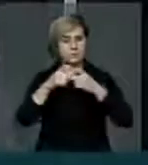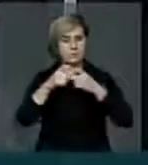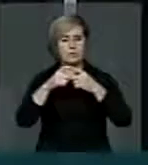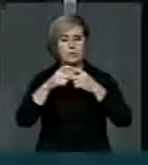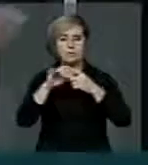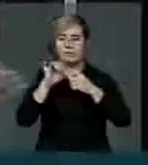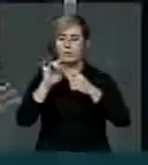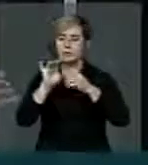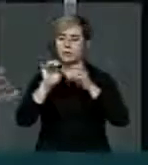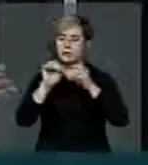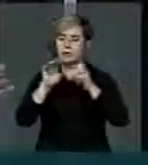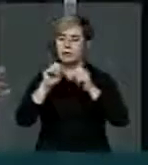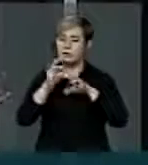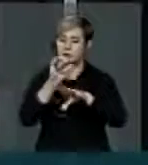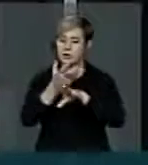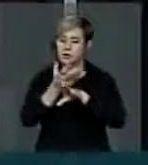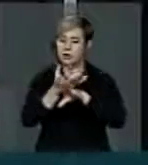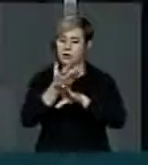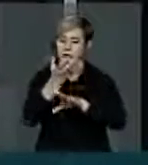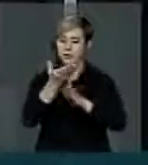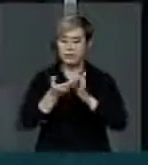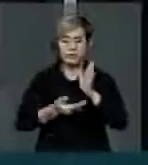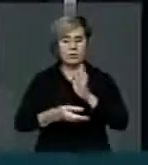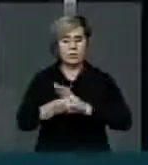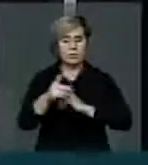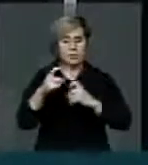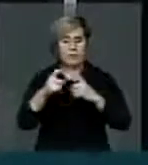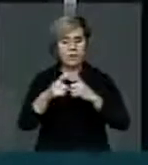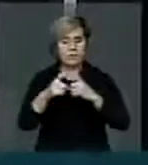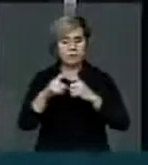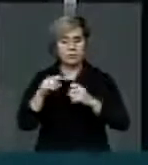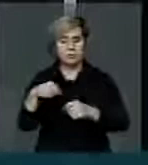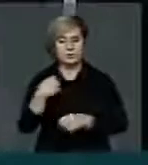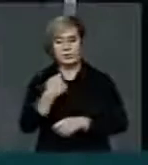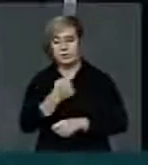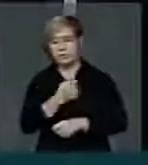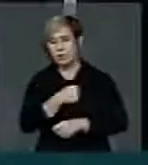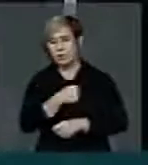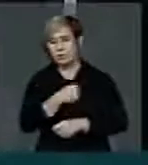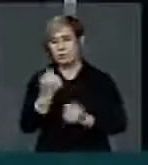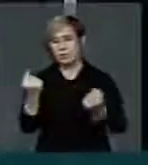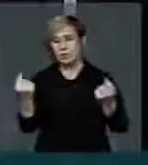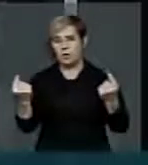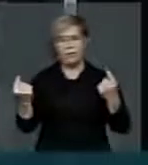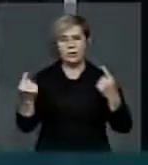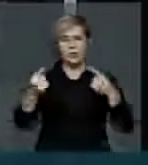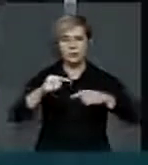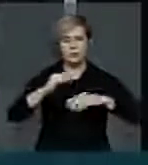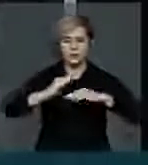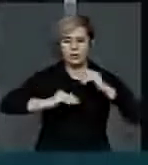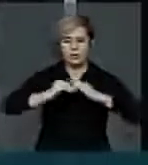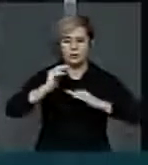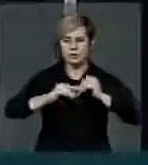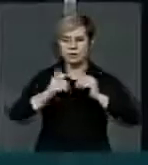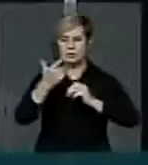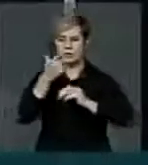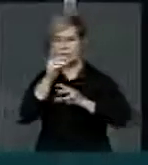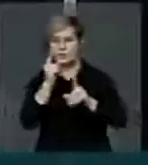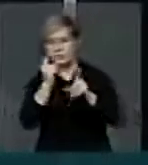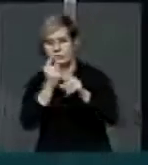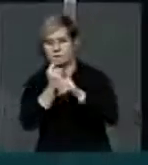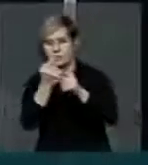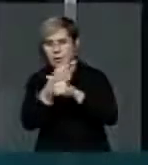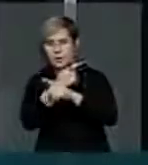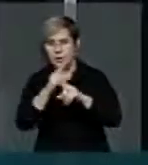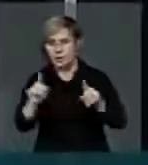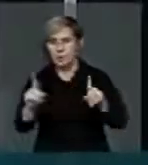ensinado no currículo médico. Nós não somos contra que as outras profissões façam o diagnóstico, desde que